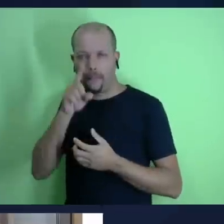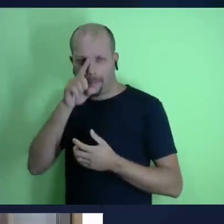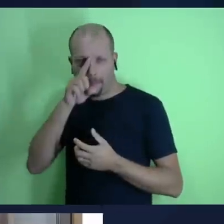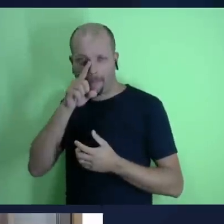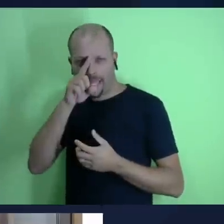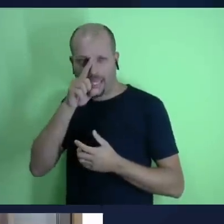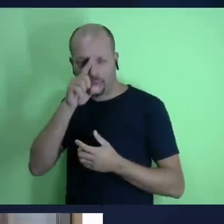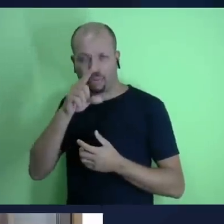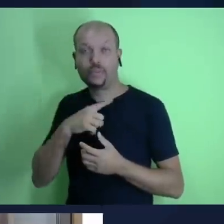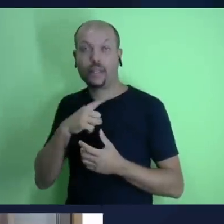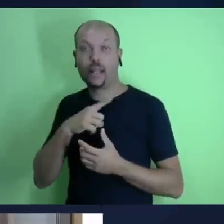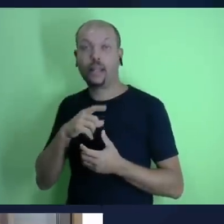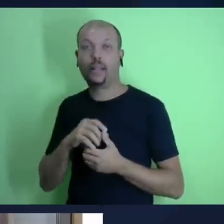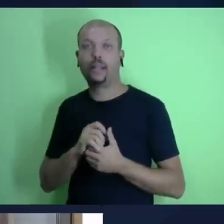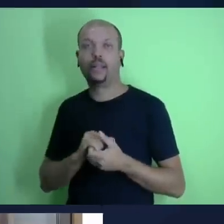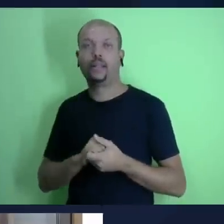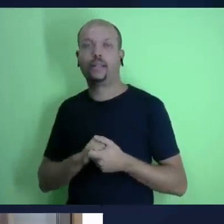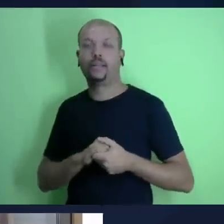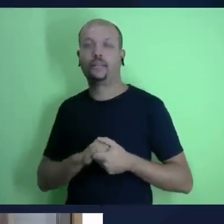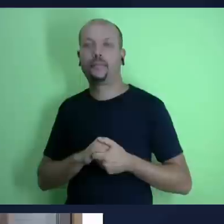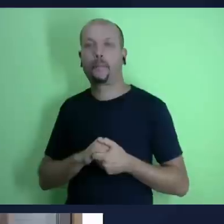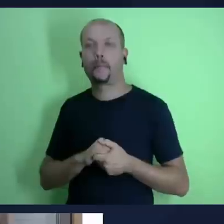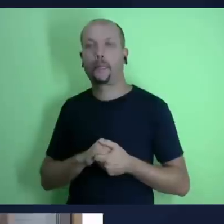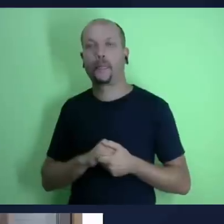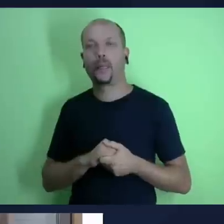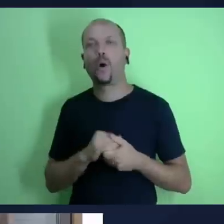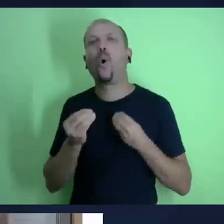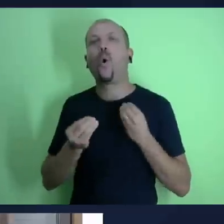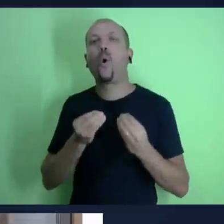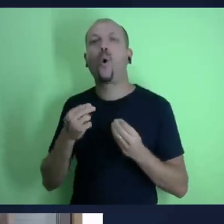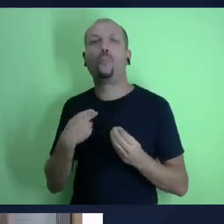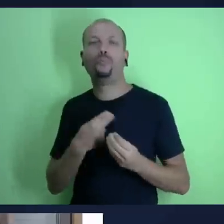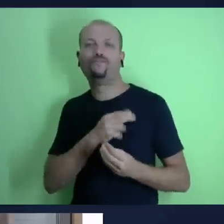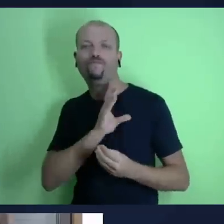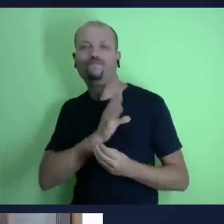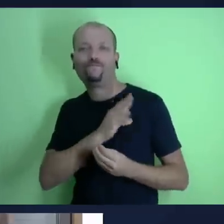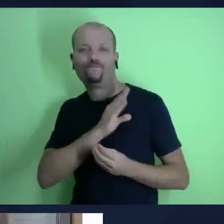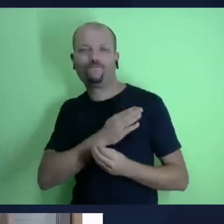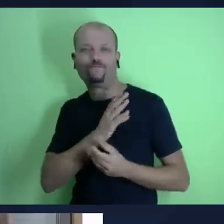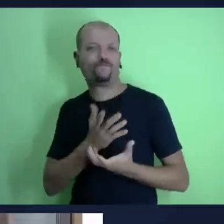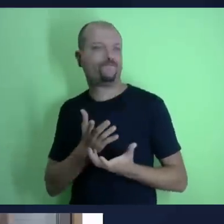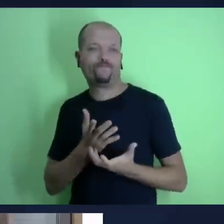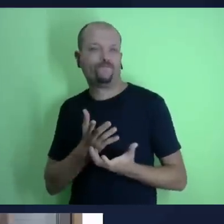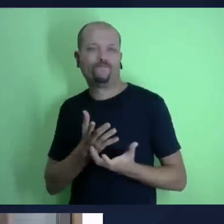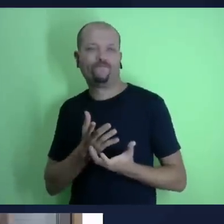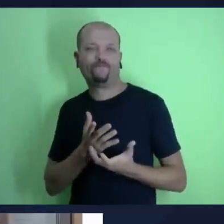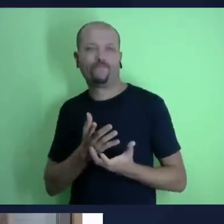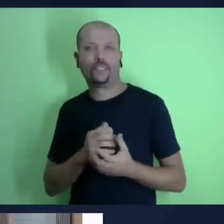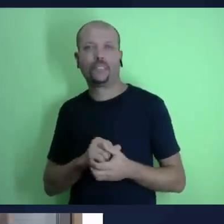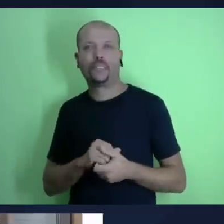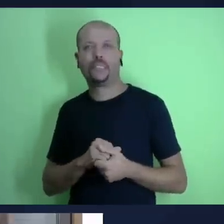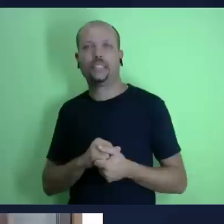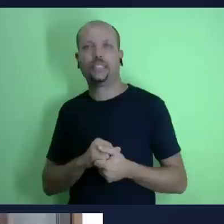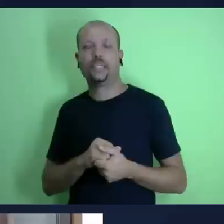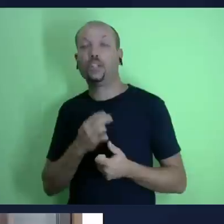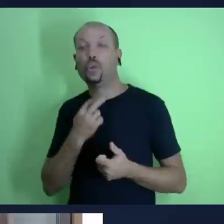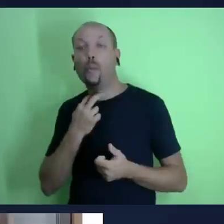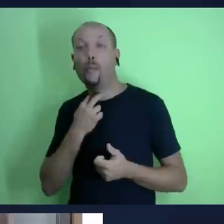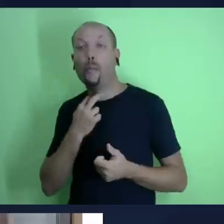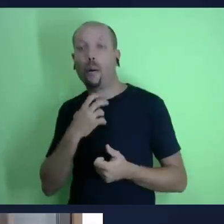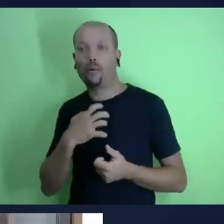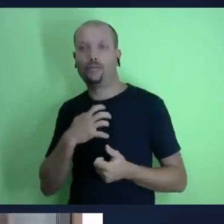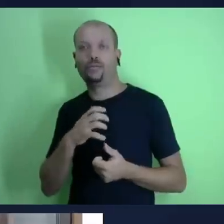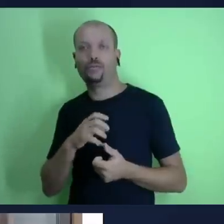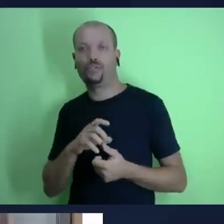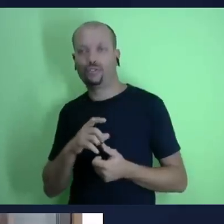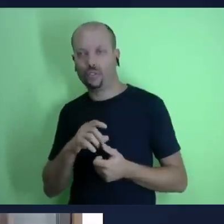nessa condição é perigoso e qual é o chamado de Deus para acumularmos